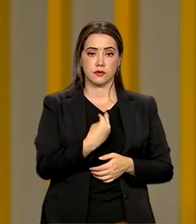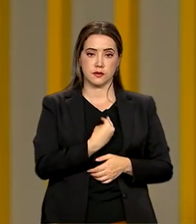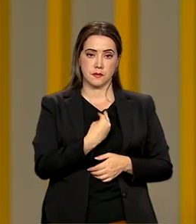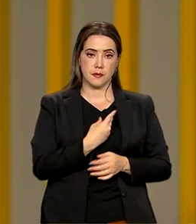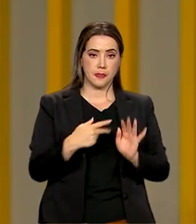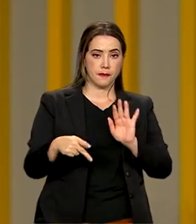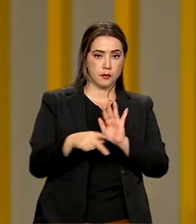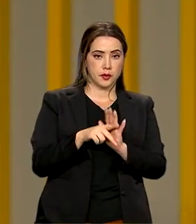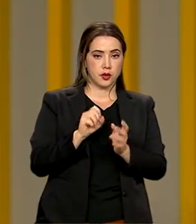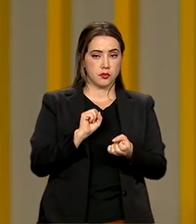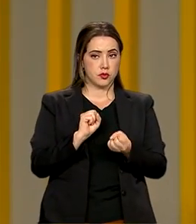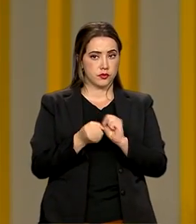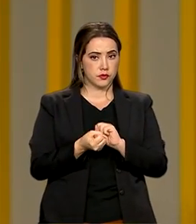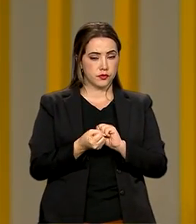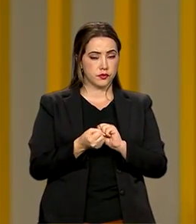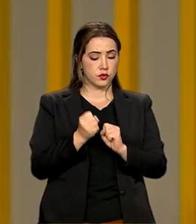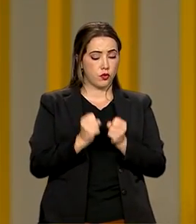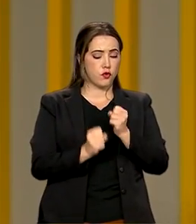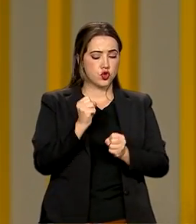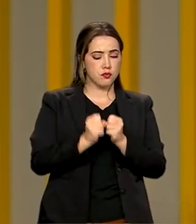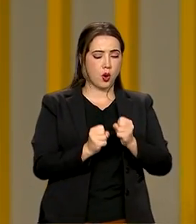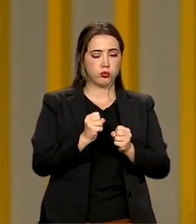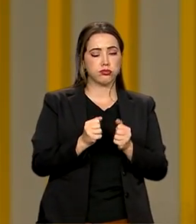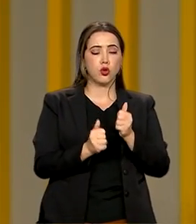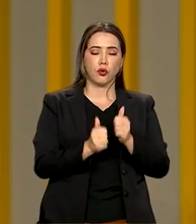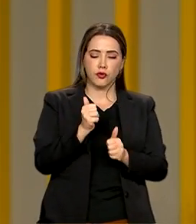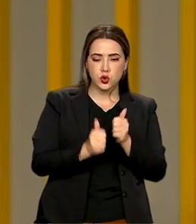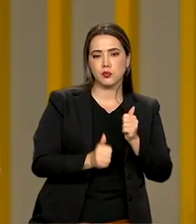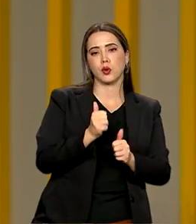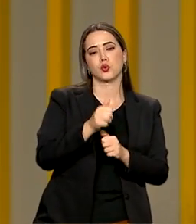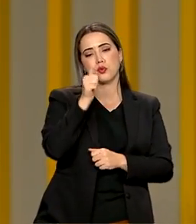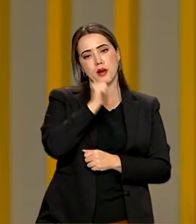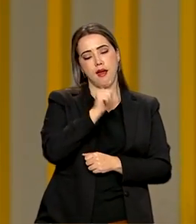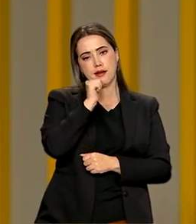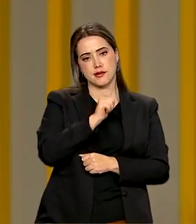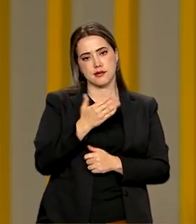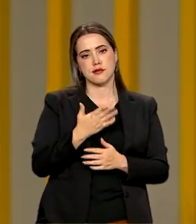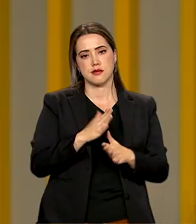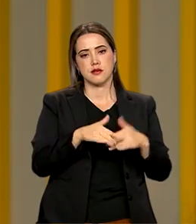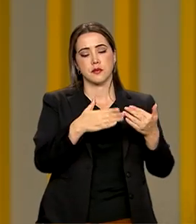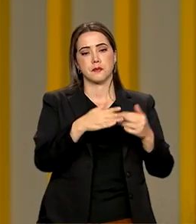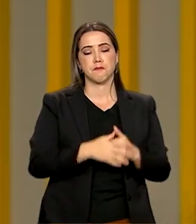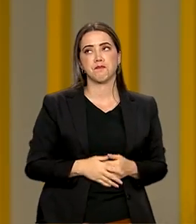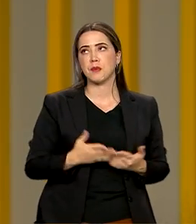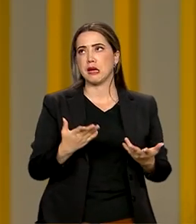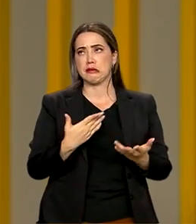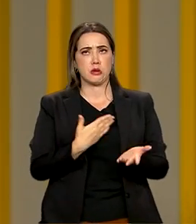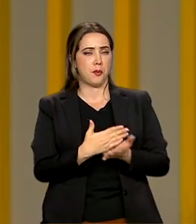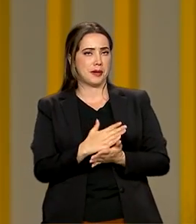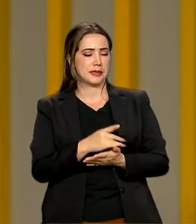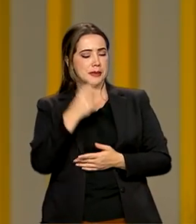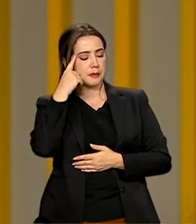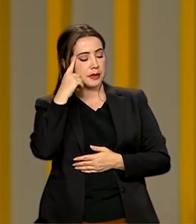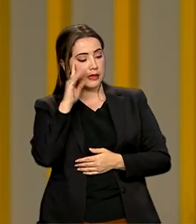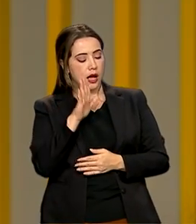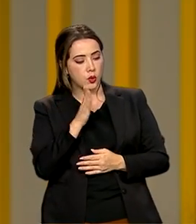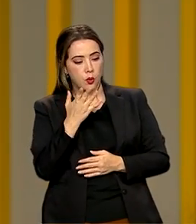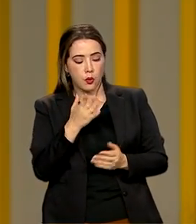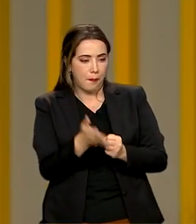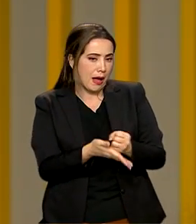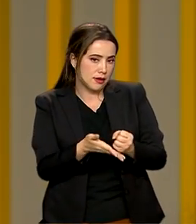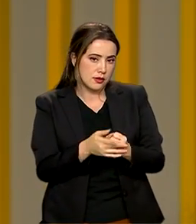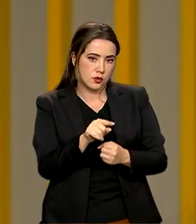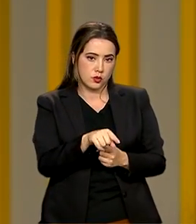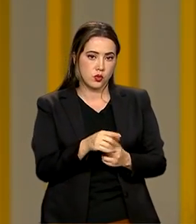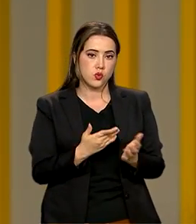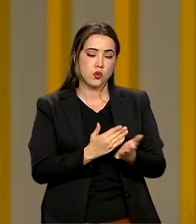feminino no nível de alta competição. E aí você vai para a base. Então, introduzir futebol feminino nos